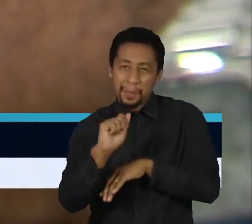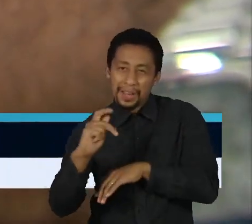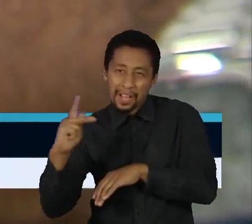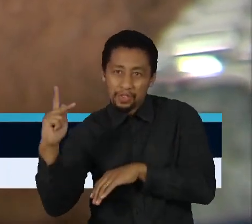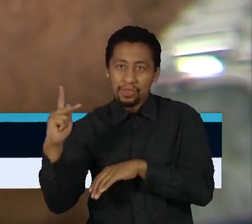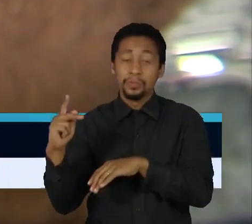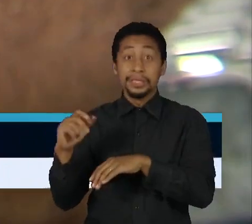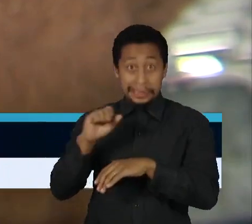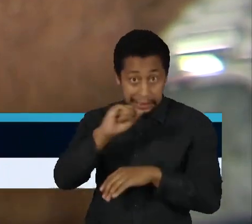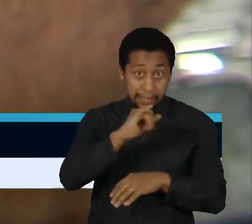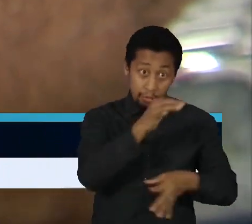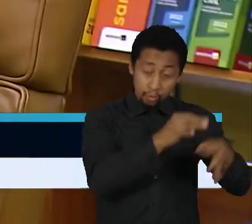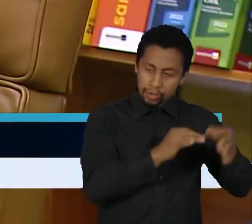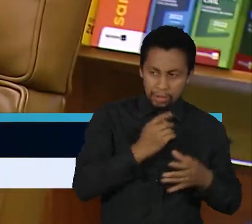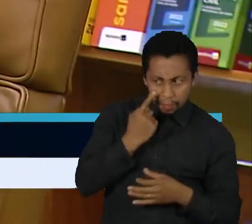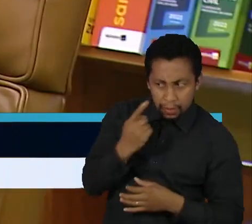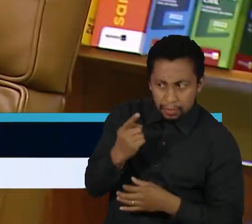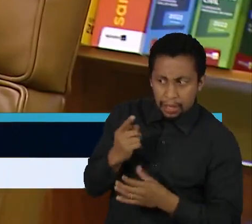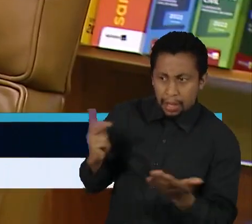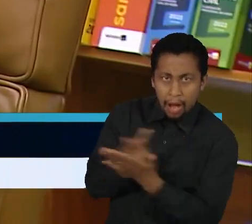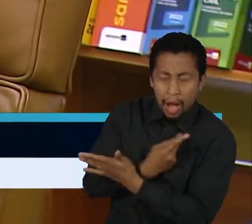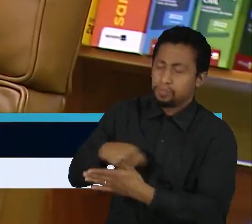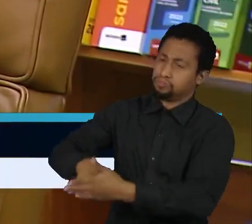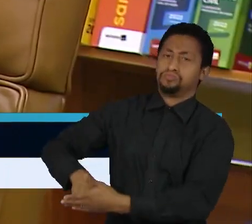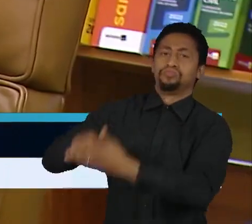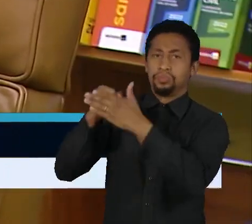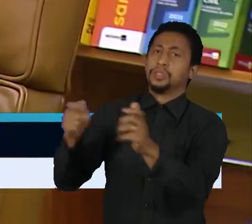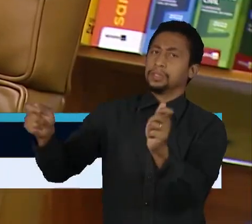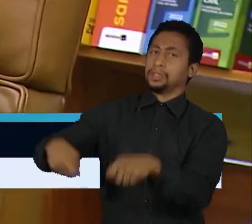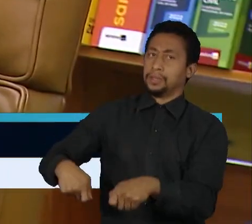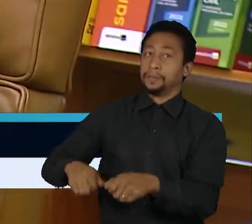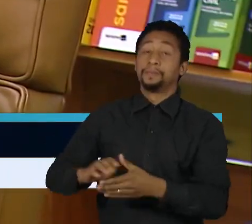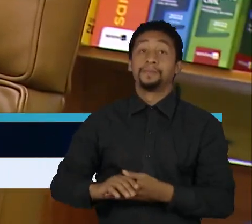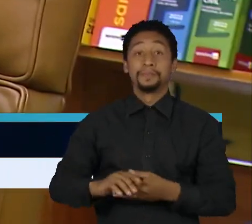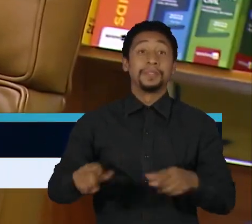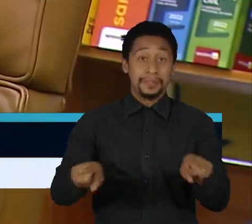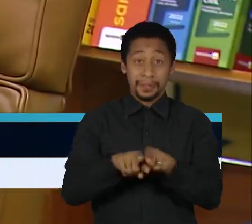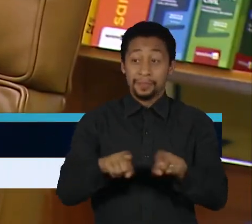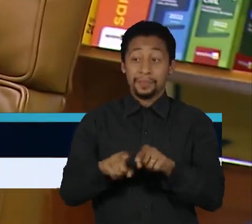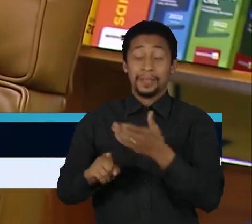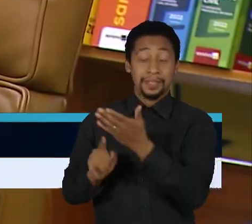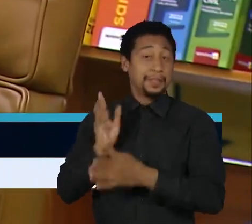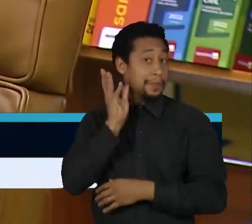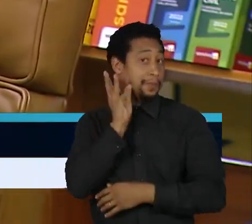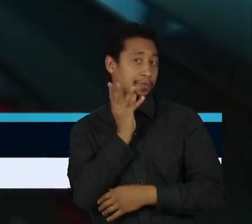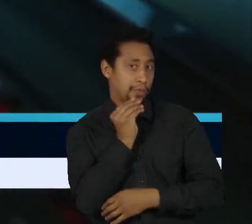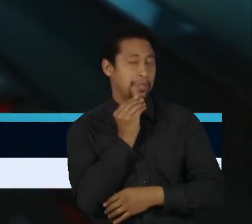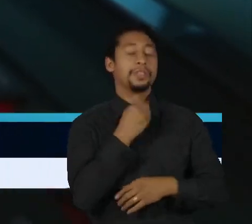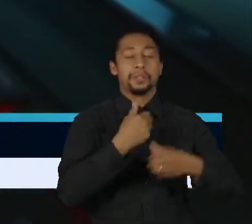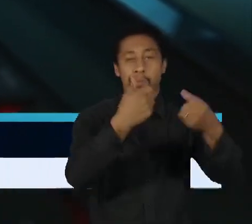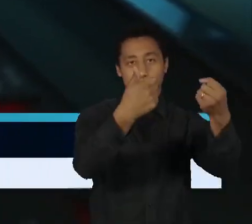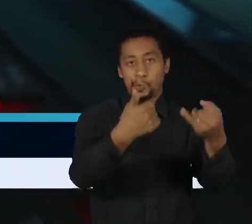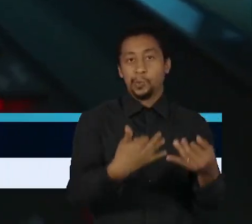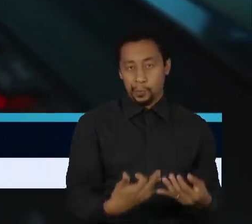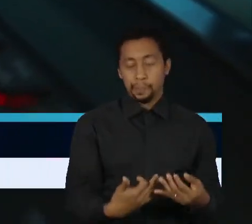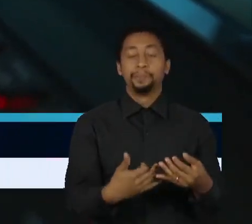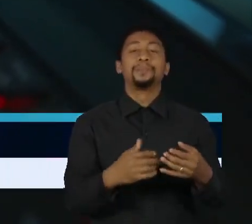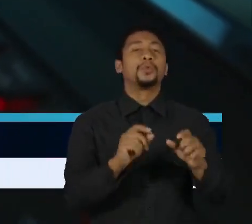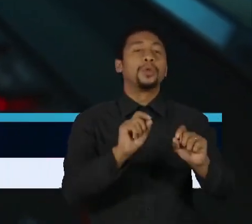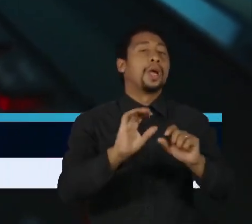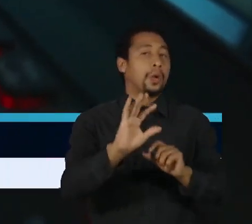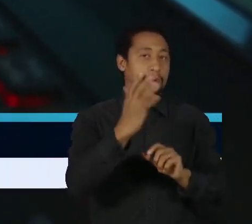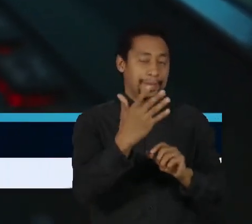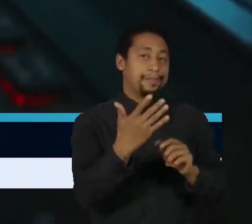por determinação da justiça. Uma terceira ação, relatada pelo ministro Dias Toffoli, trata das circunstâncias em que um